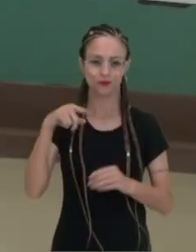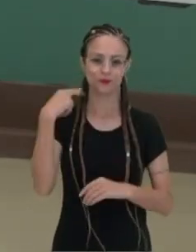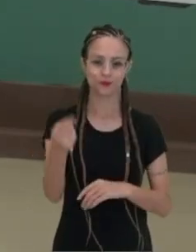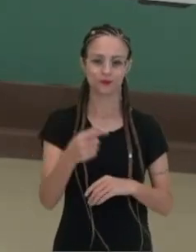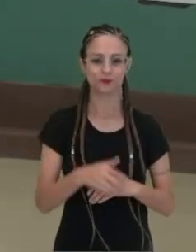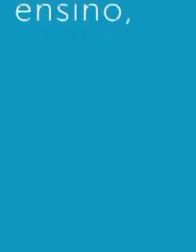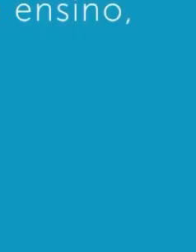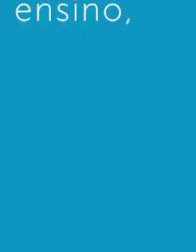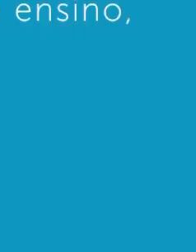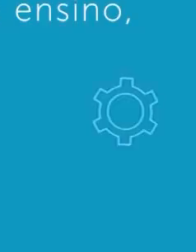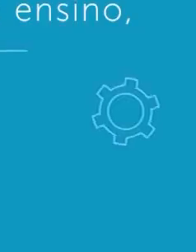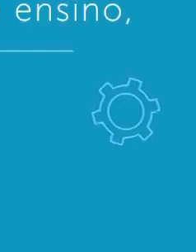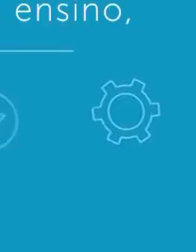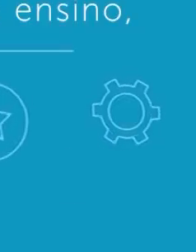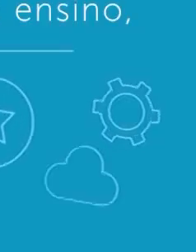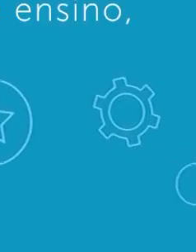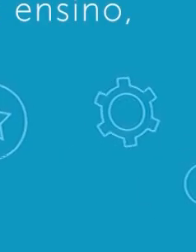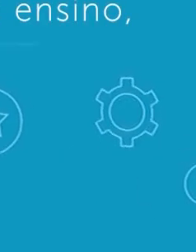breve!